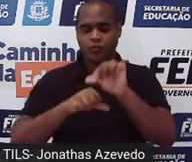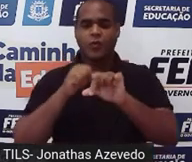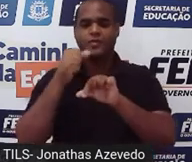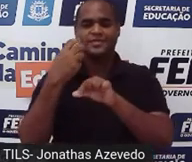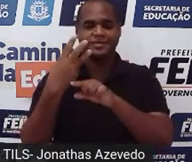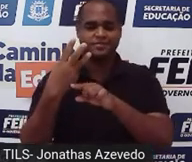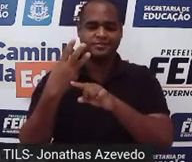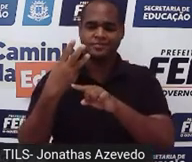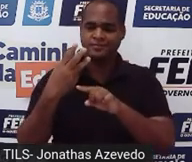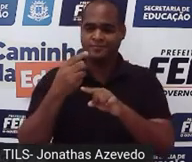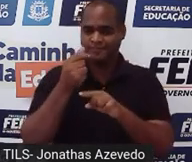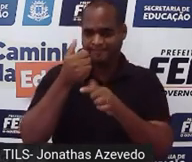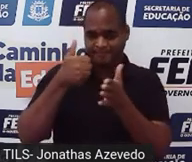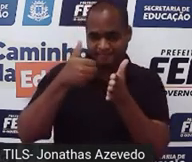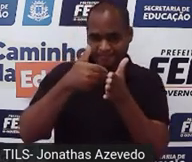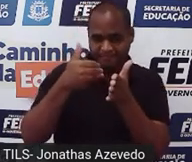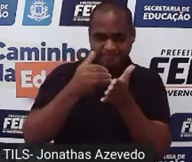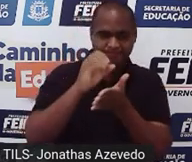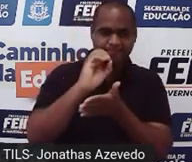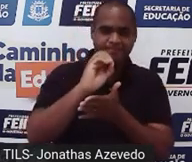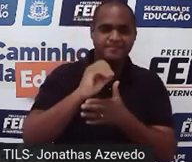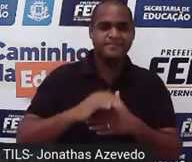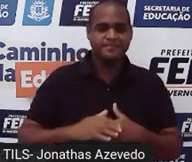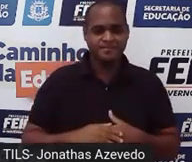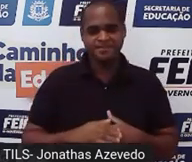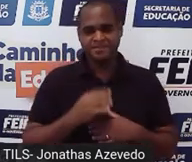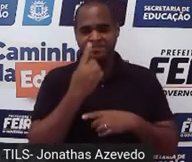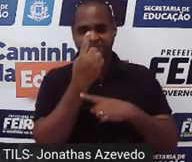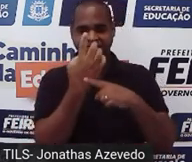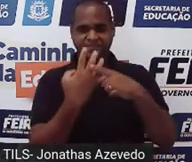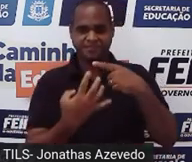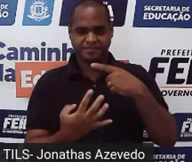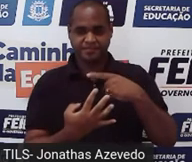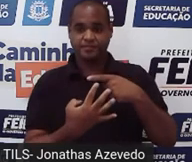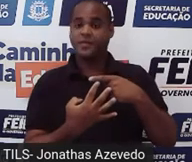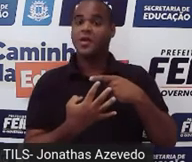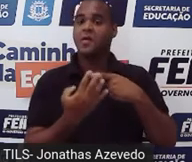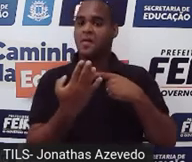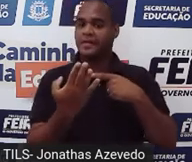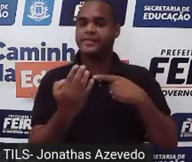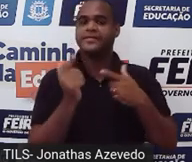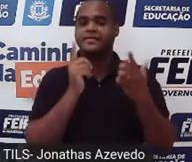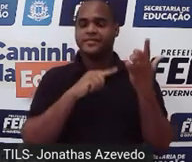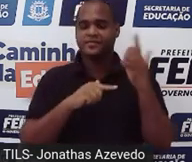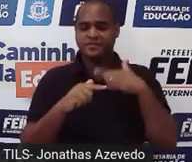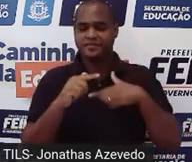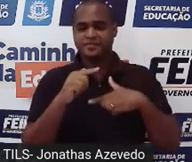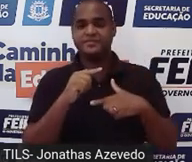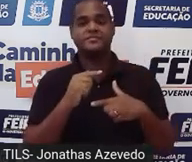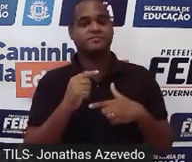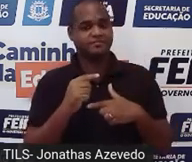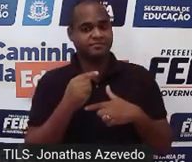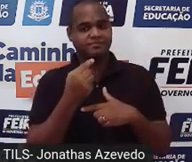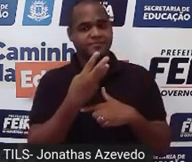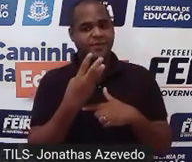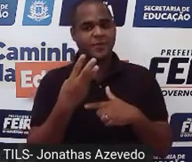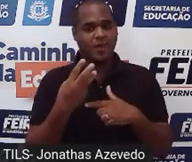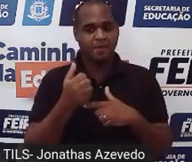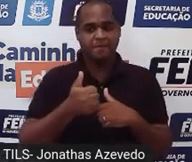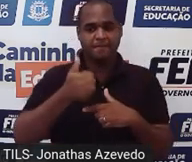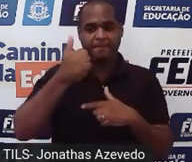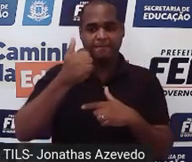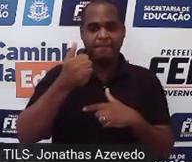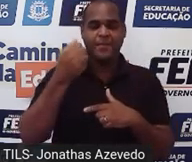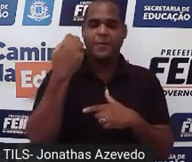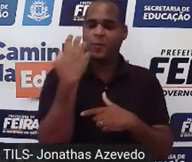foi ficando mais próximo do 0. 1 quarto, ó, de 3 aumentou pra 4. Diminuiu